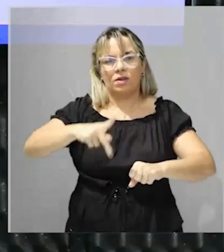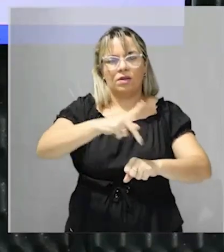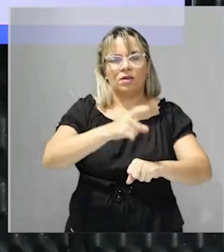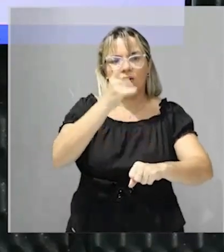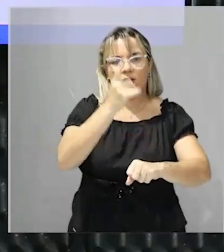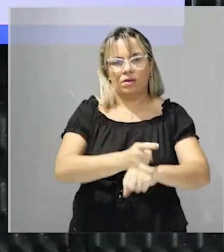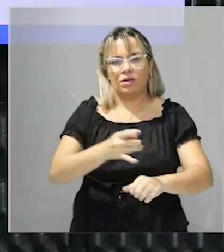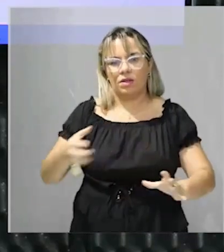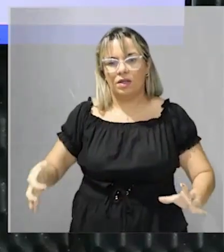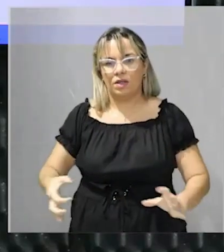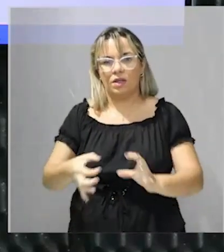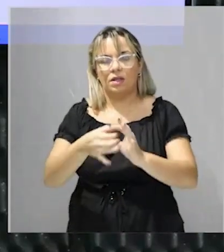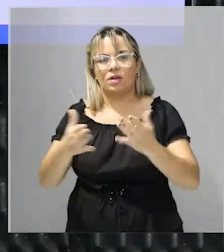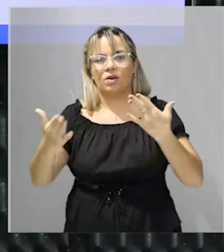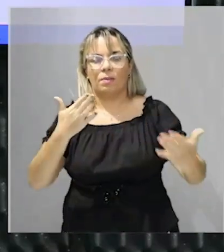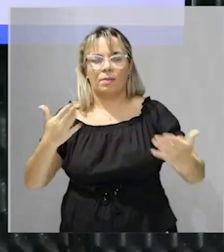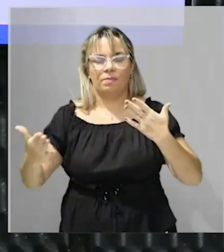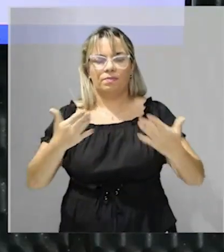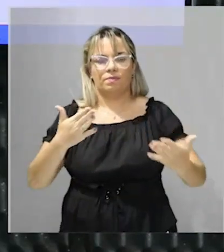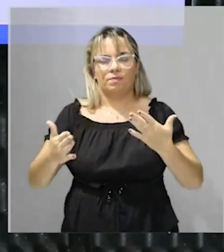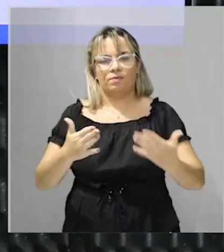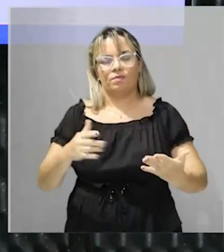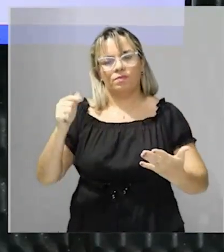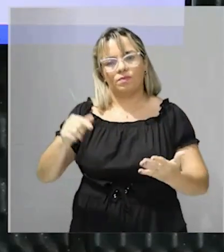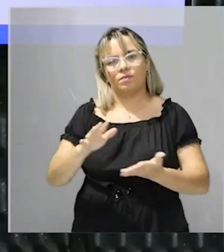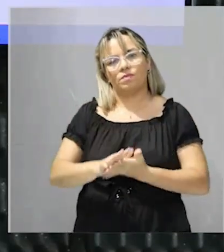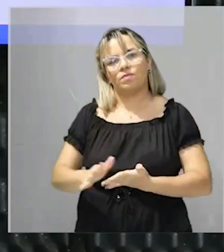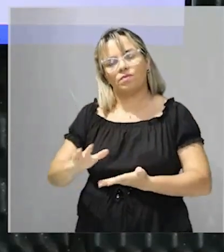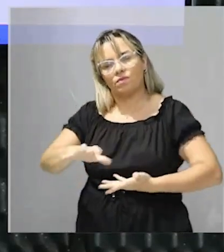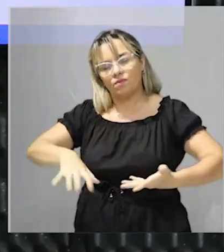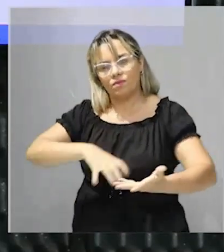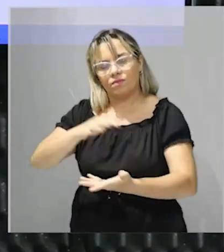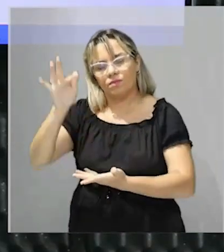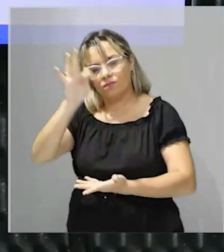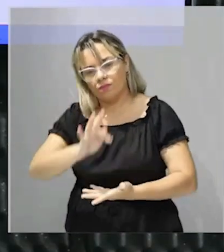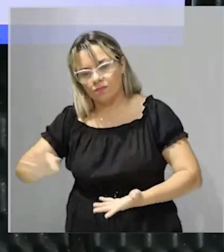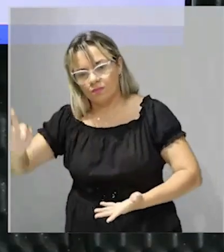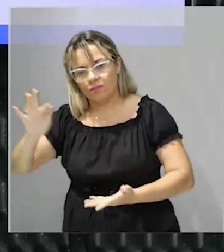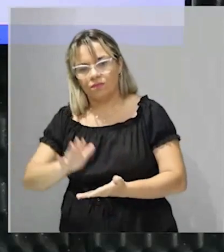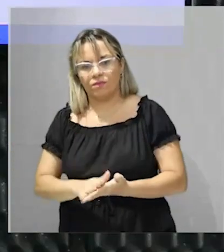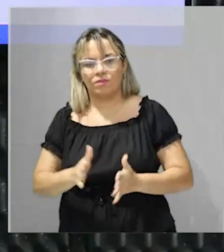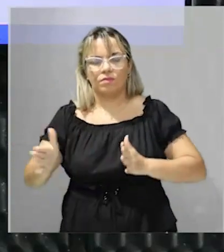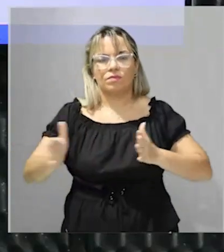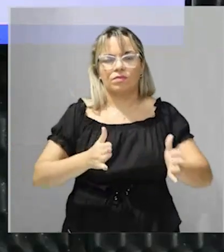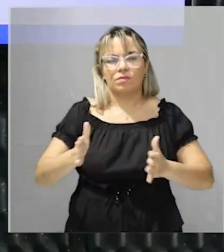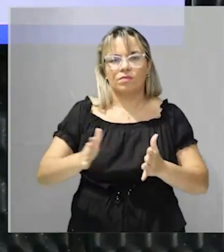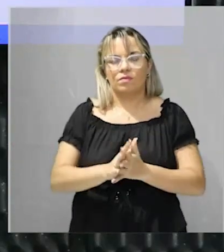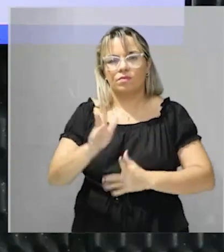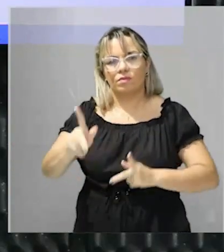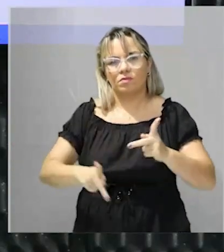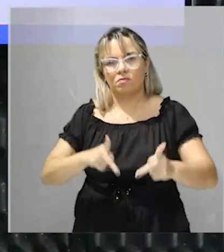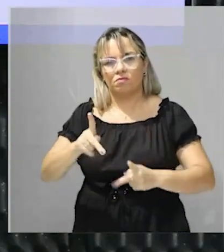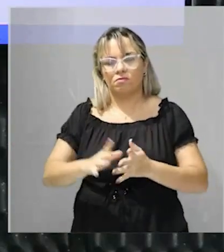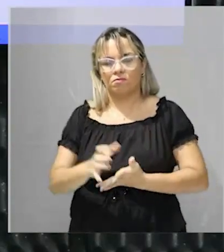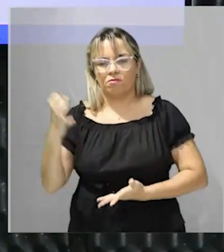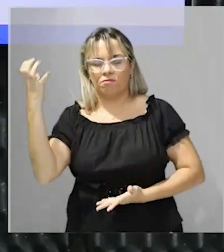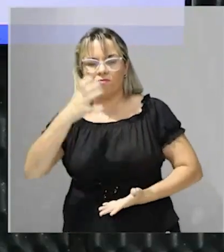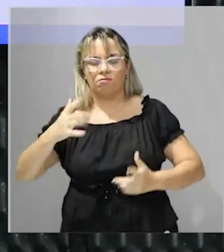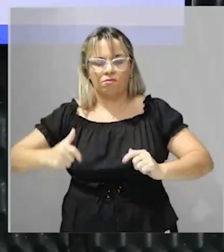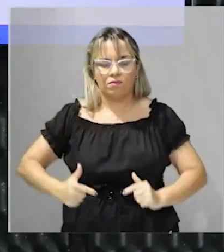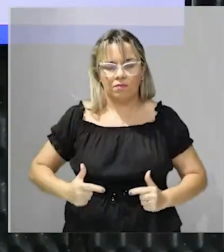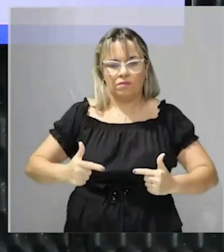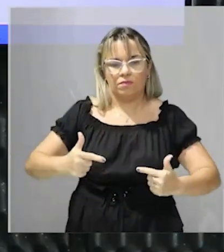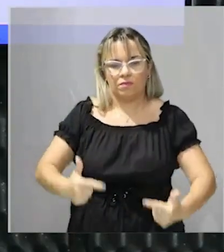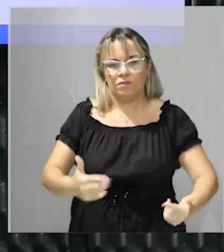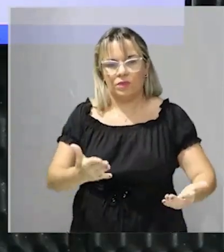e os ideais da revolução francesa principalmente os ideais da fase mais popular e radical da revolução francesa que